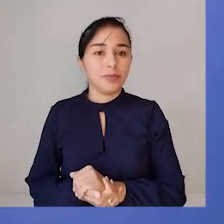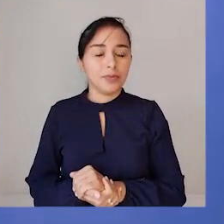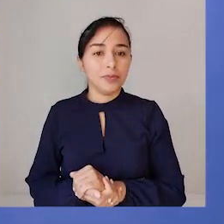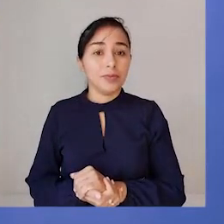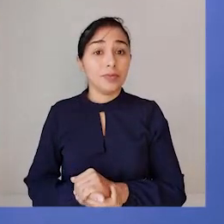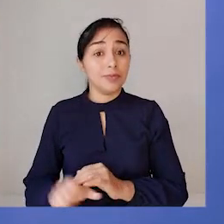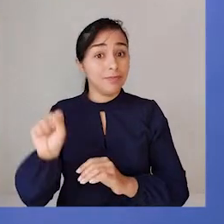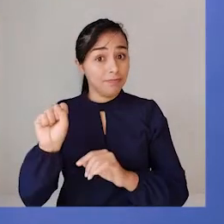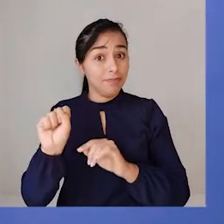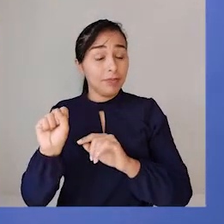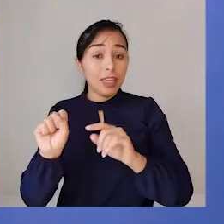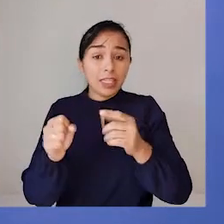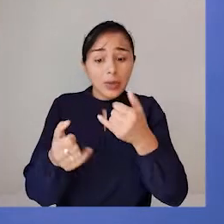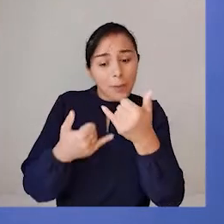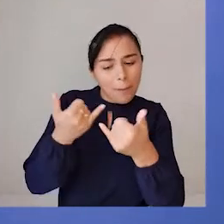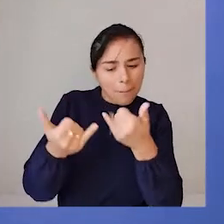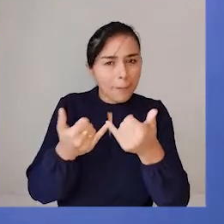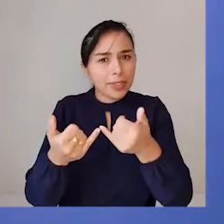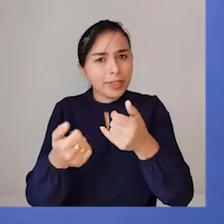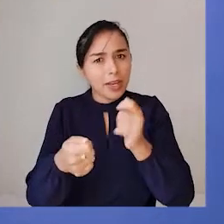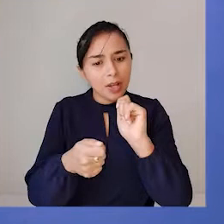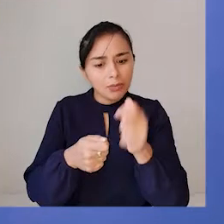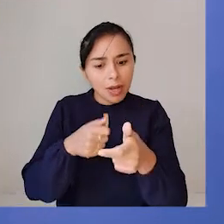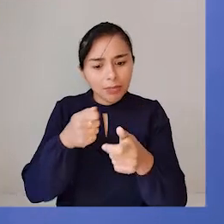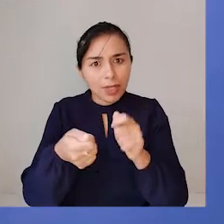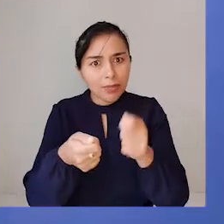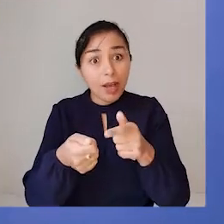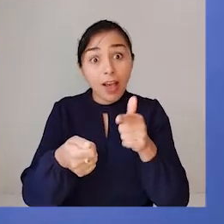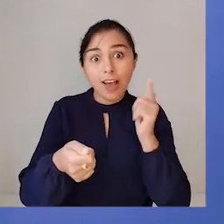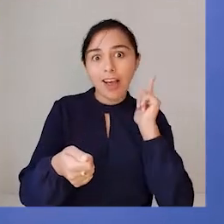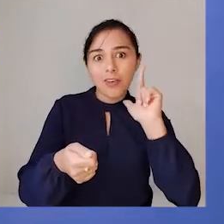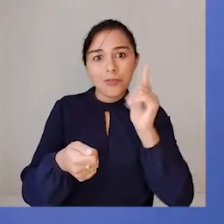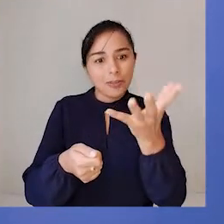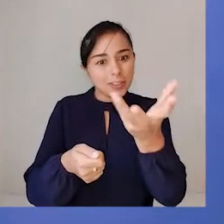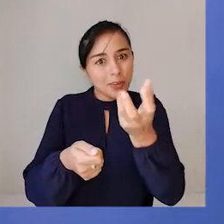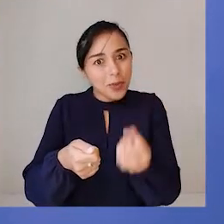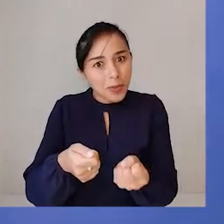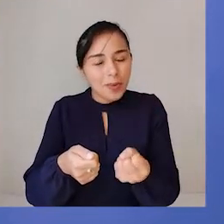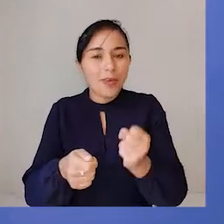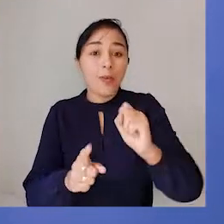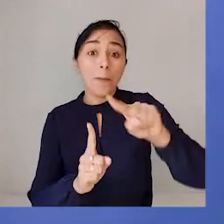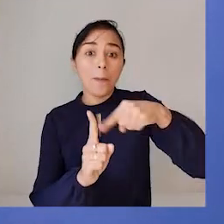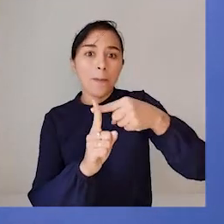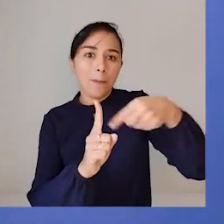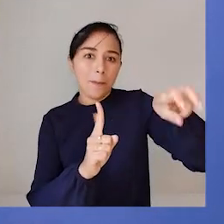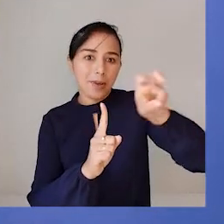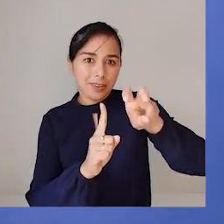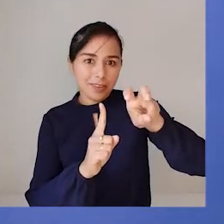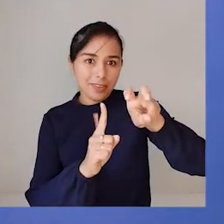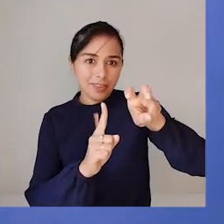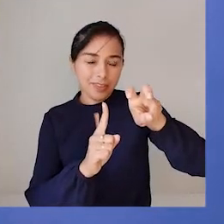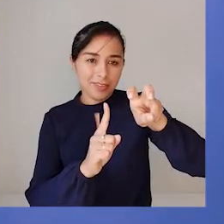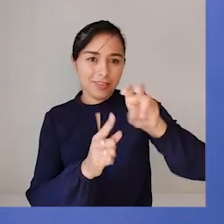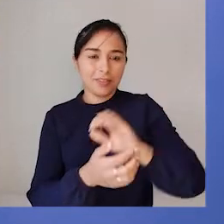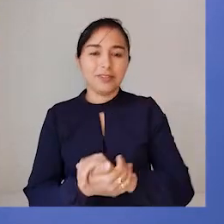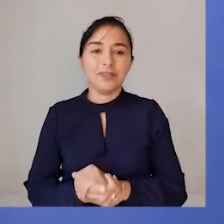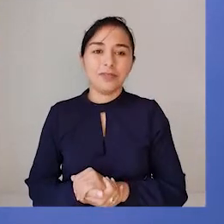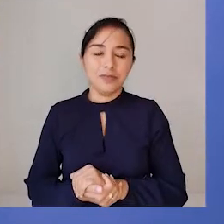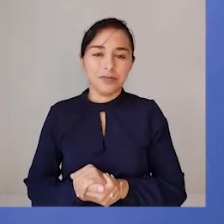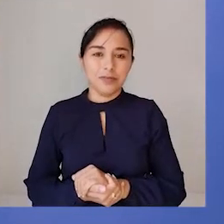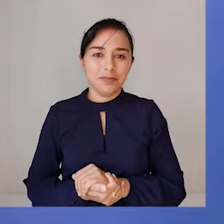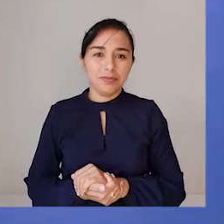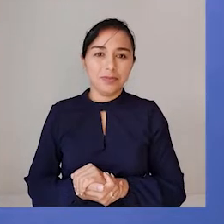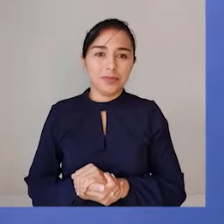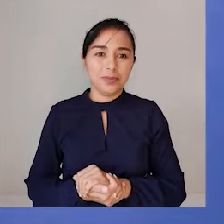quantidade. Lá, jogando com o Pedro, ele ganhou mais cinco figurinhas. Então, nós temos